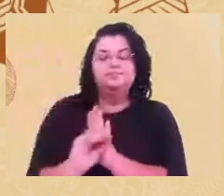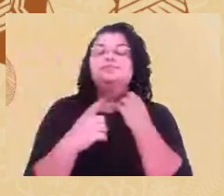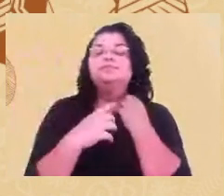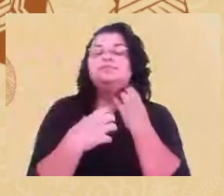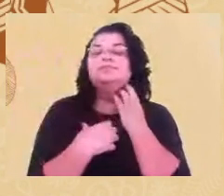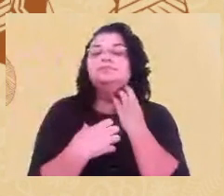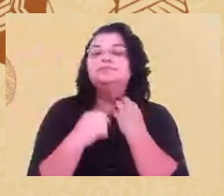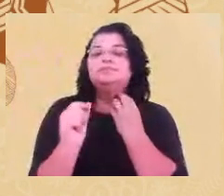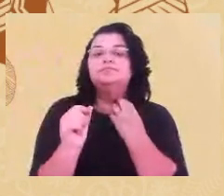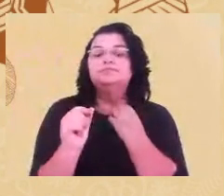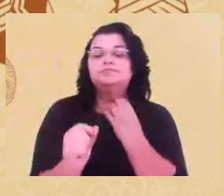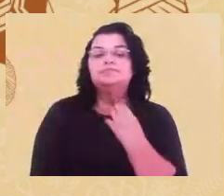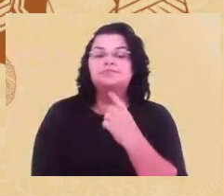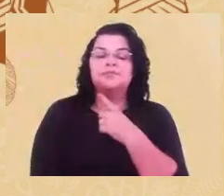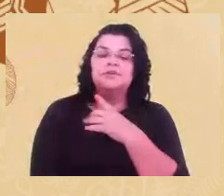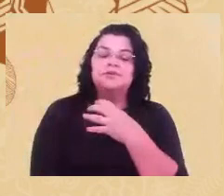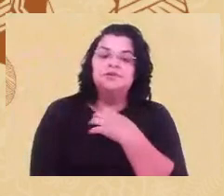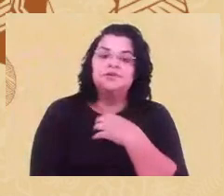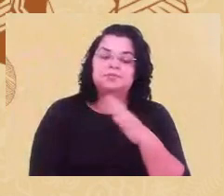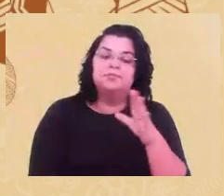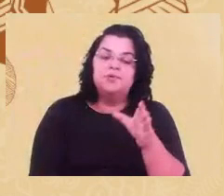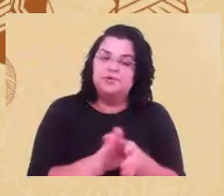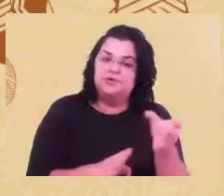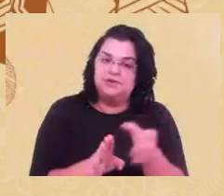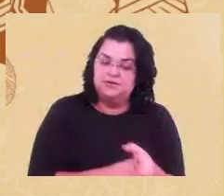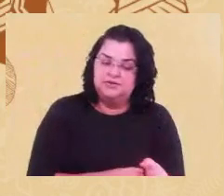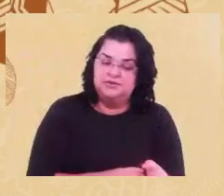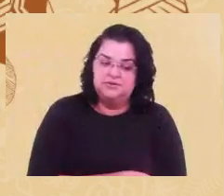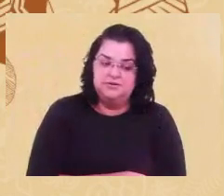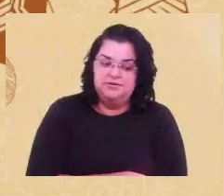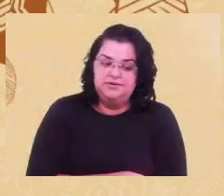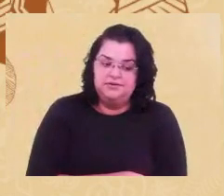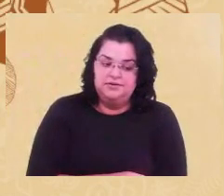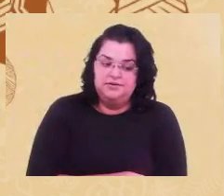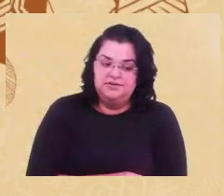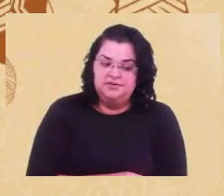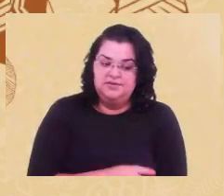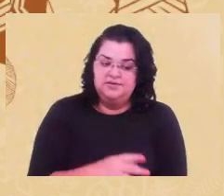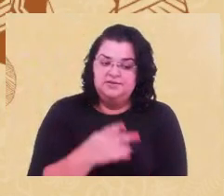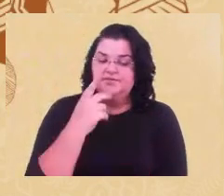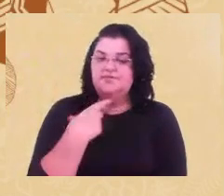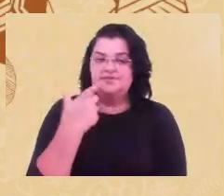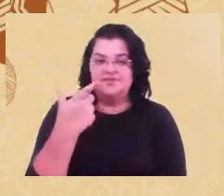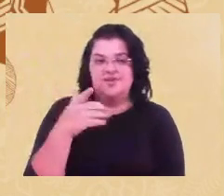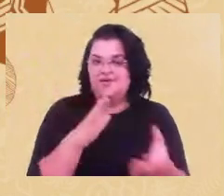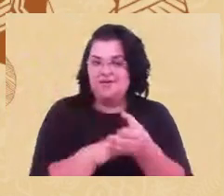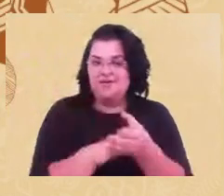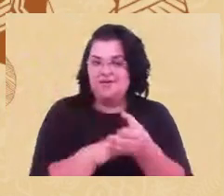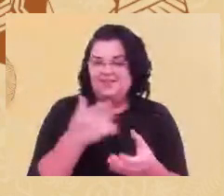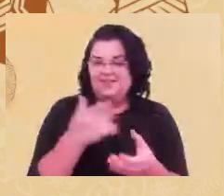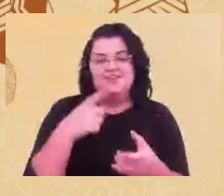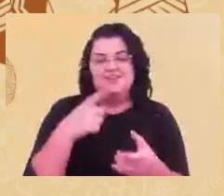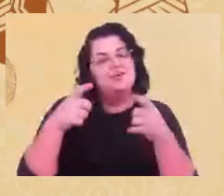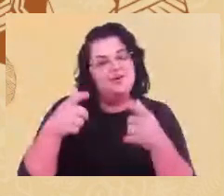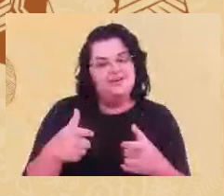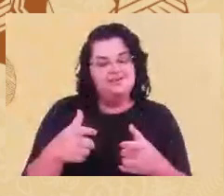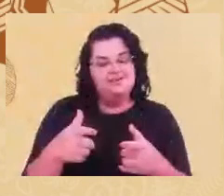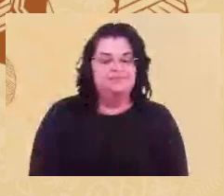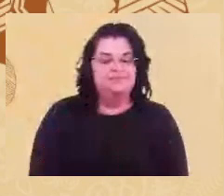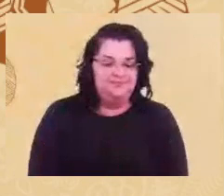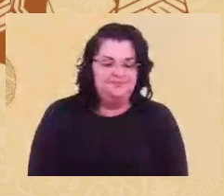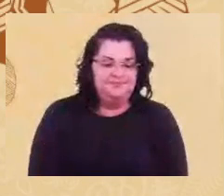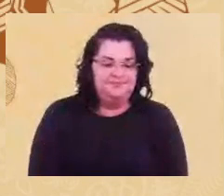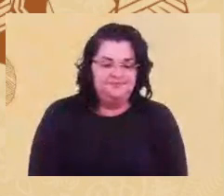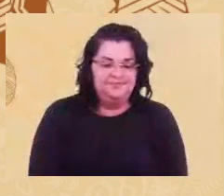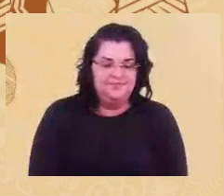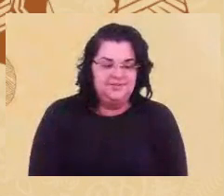orientada, um pouco, como costumo dizer, desorientada, deste lugar. Por isso, então,